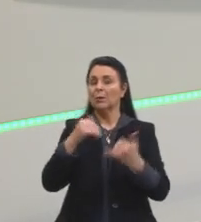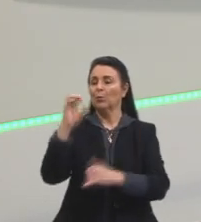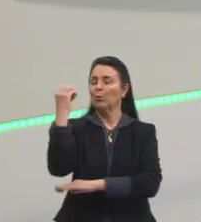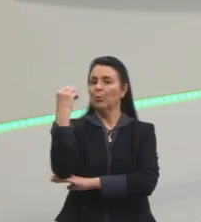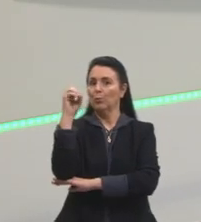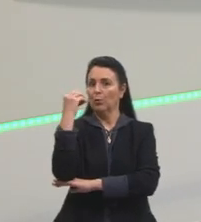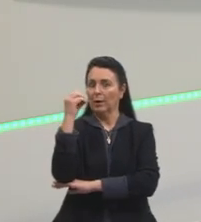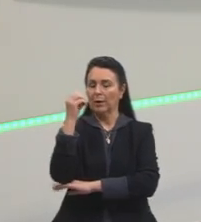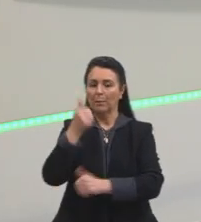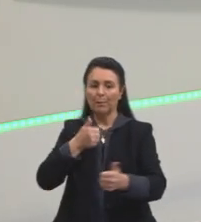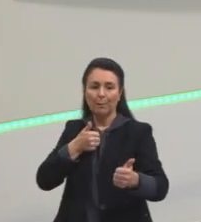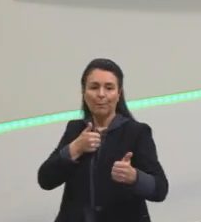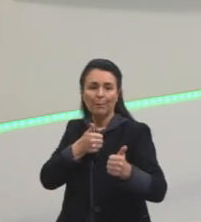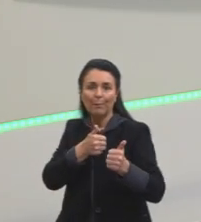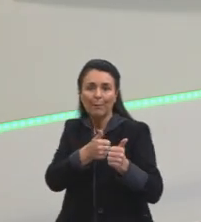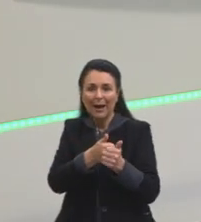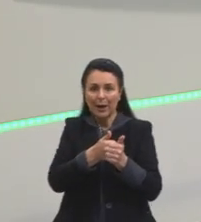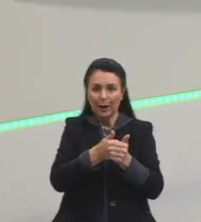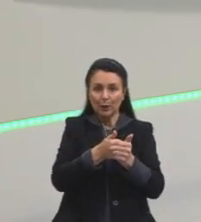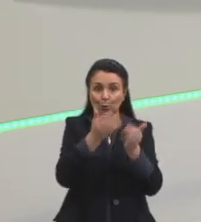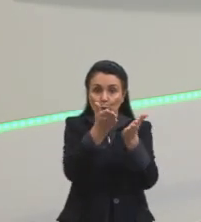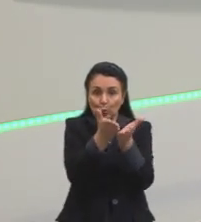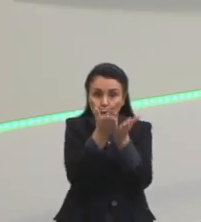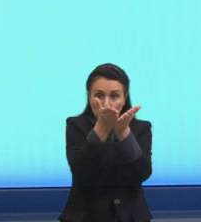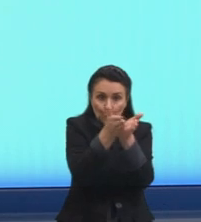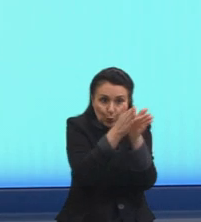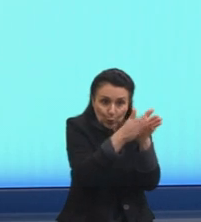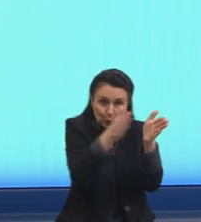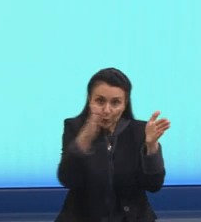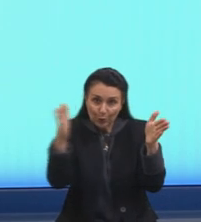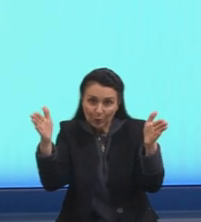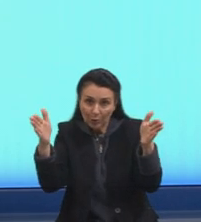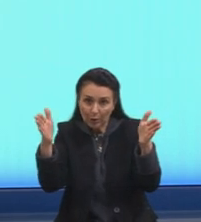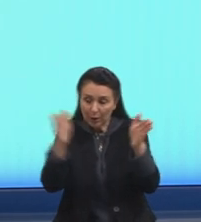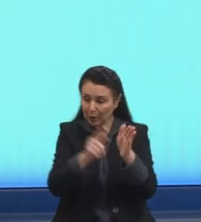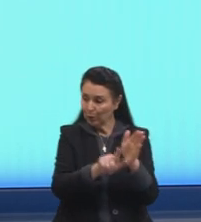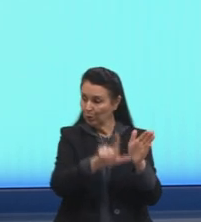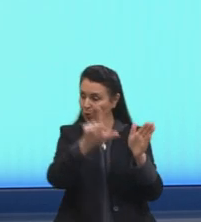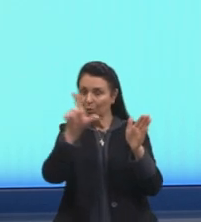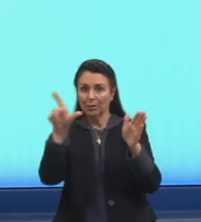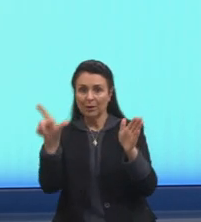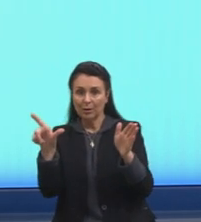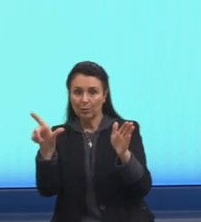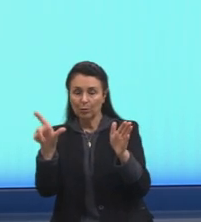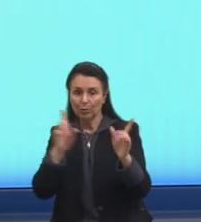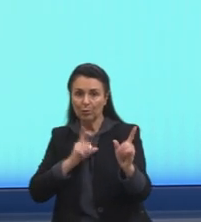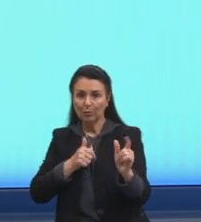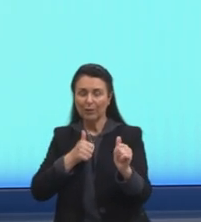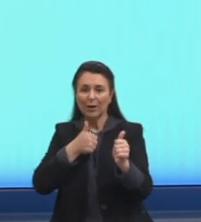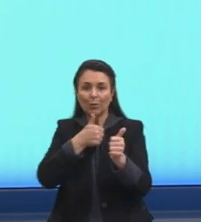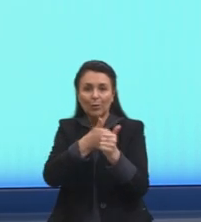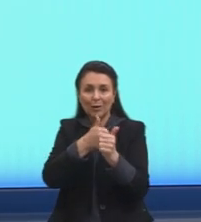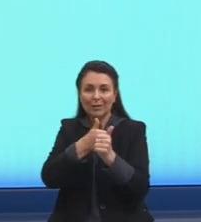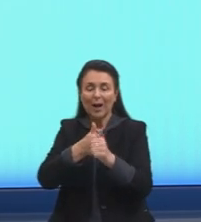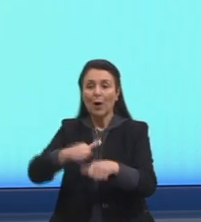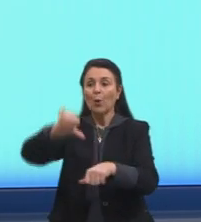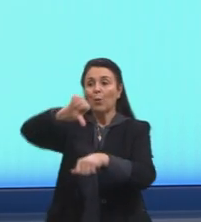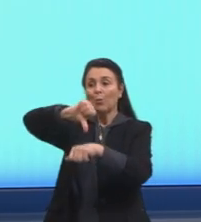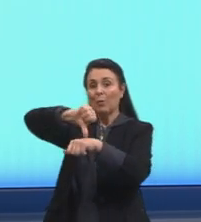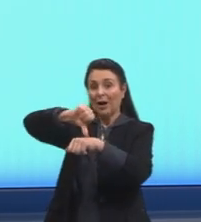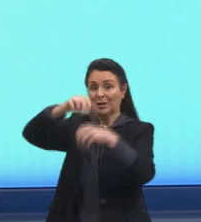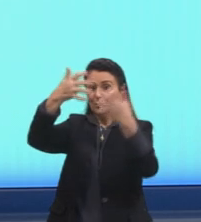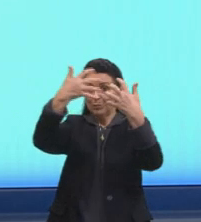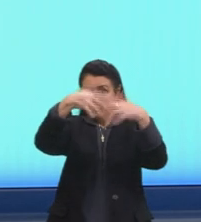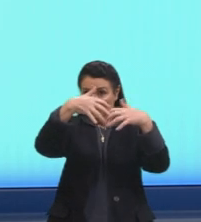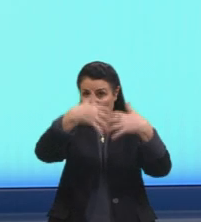perto do porto, né, zona portuária, e do lado, um pouco mais do lado, nós temos, por exemplo, a redenção. A redenção, então, é uma